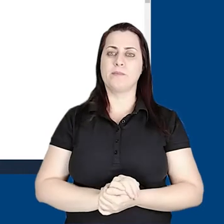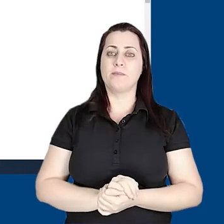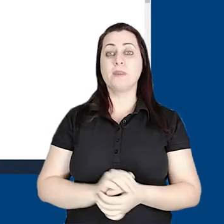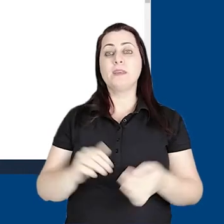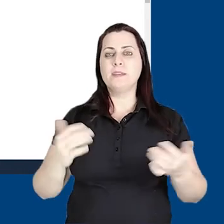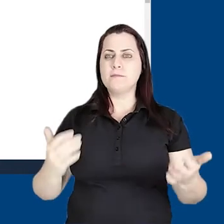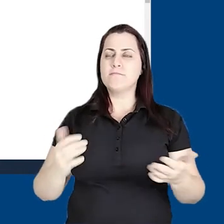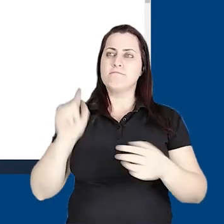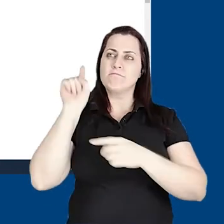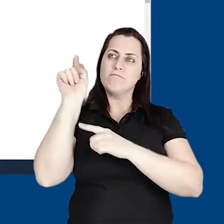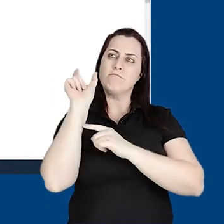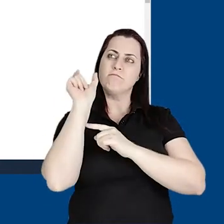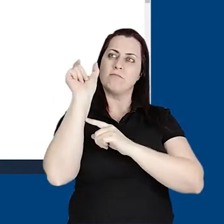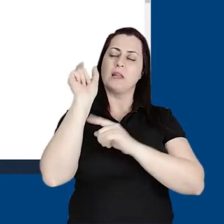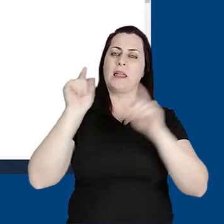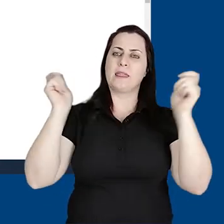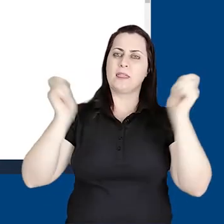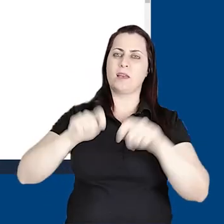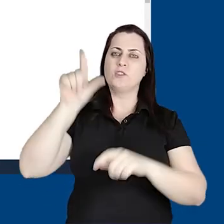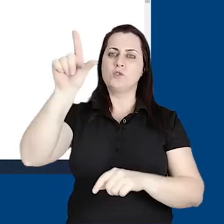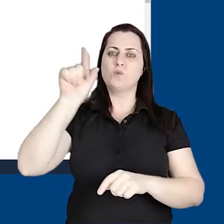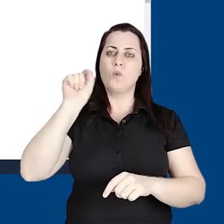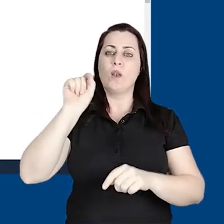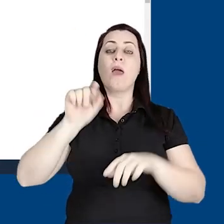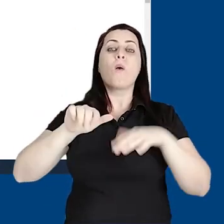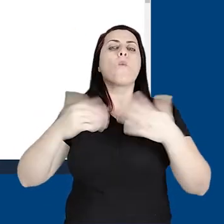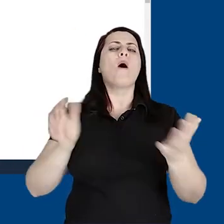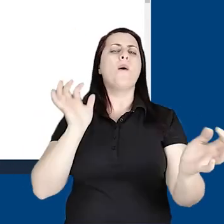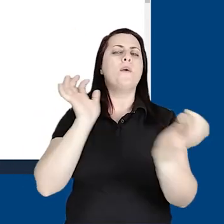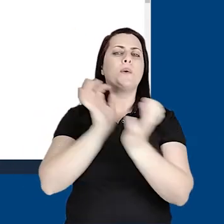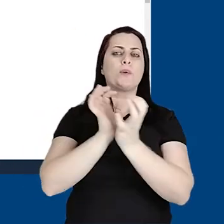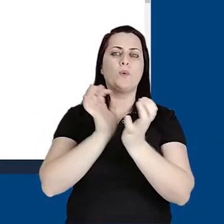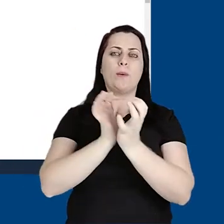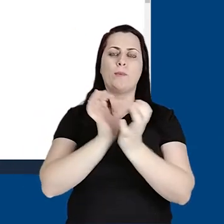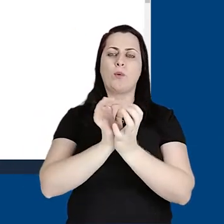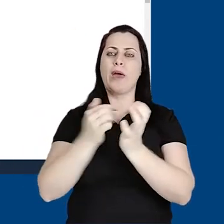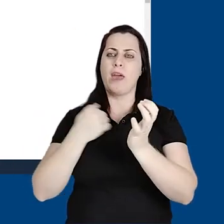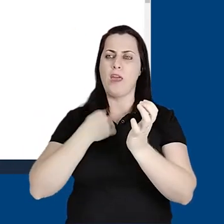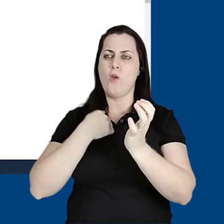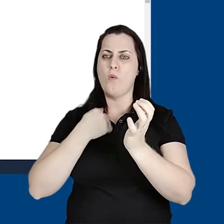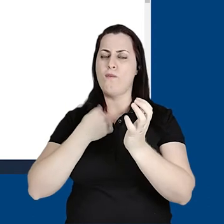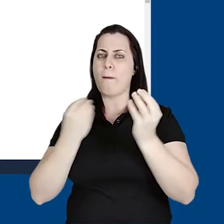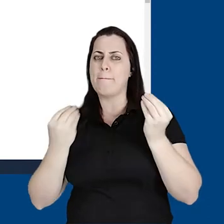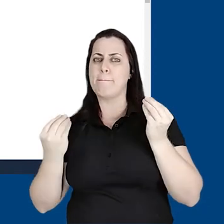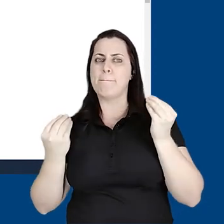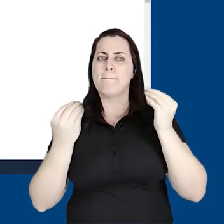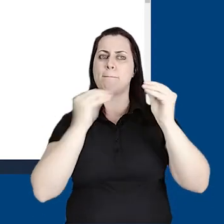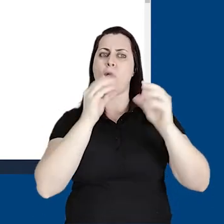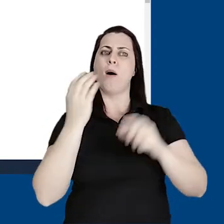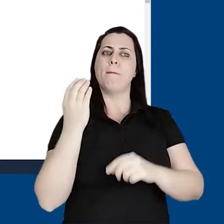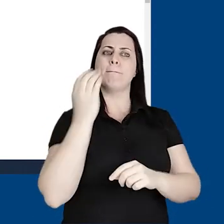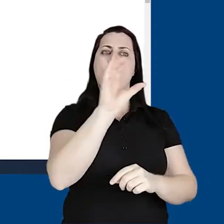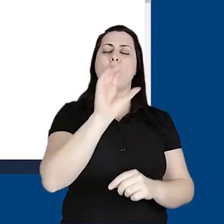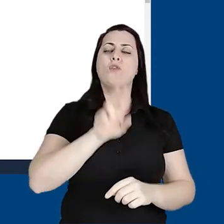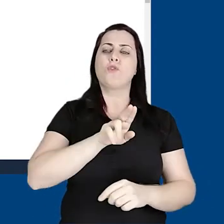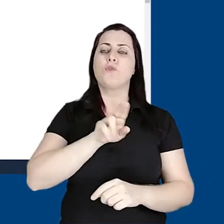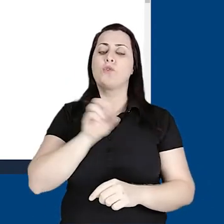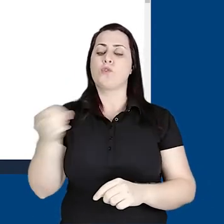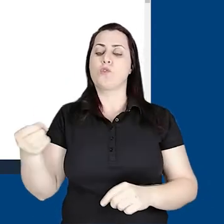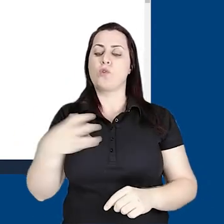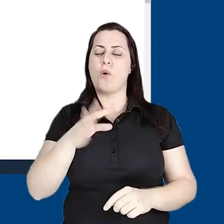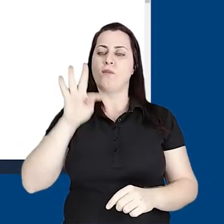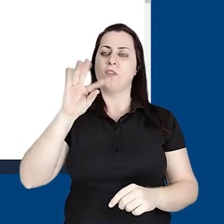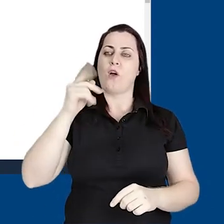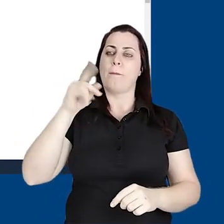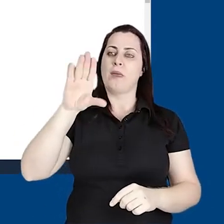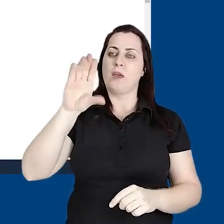logo depois do título do fórum. E aqui eu poderia escolher o grupo para o qual eu vou postar o